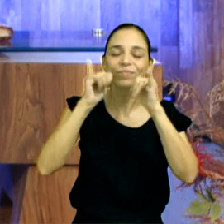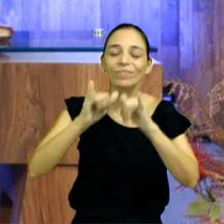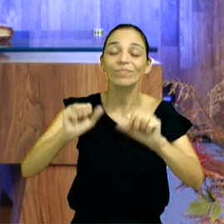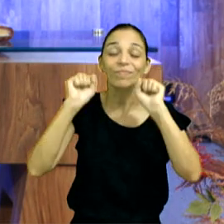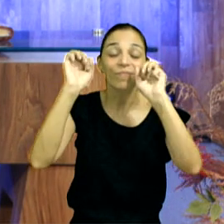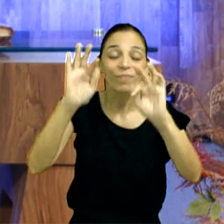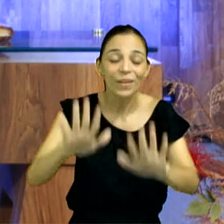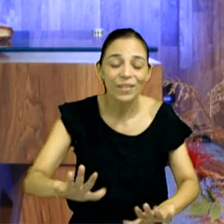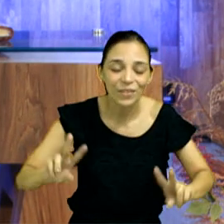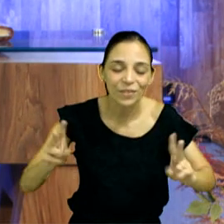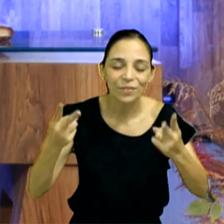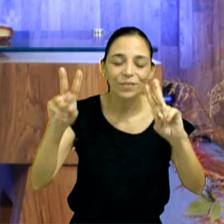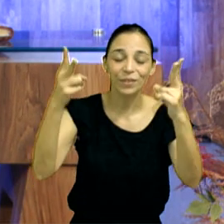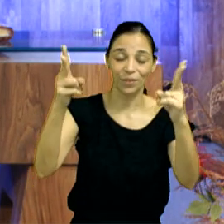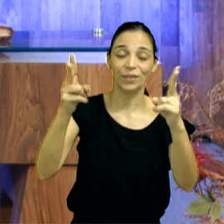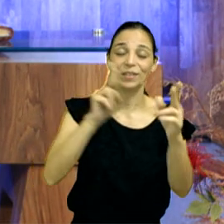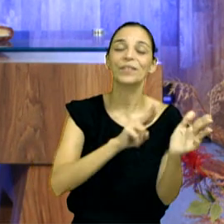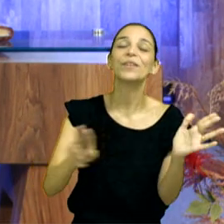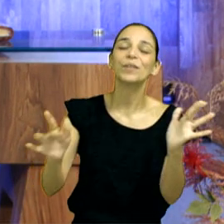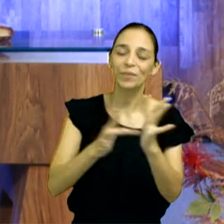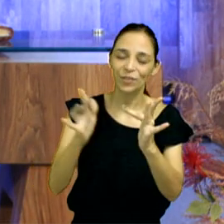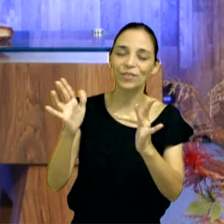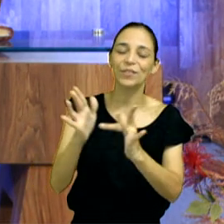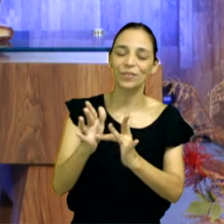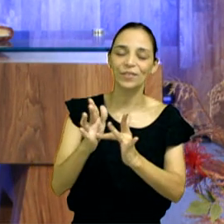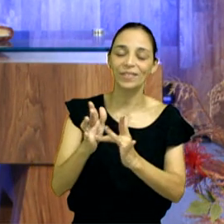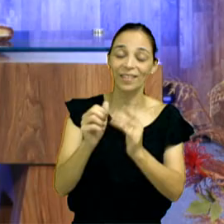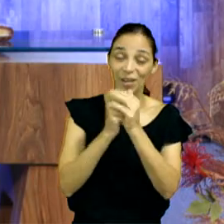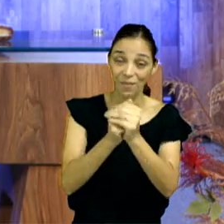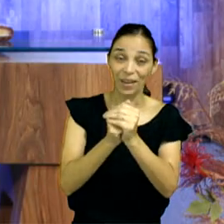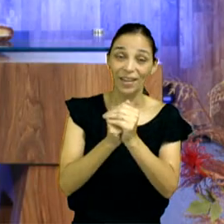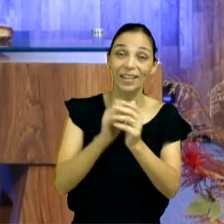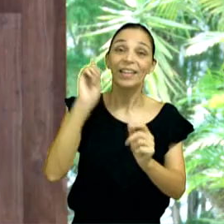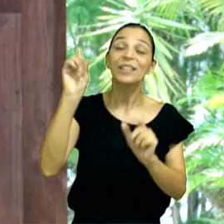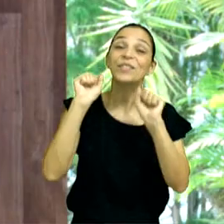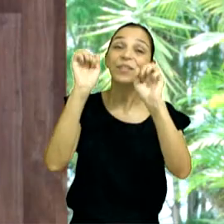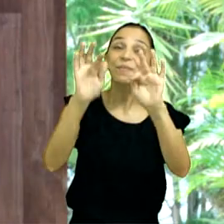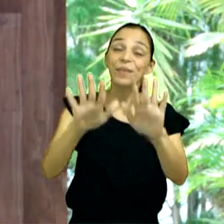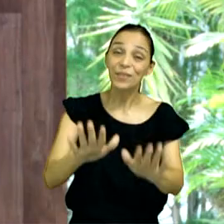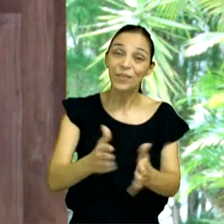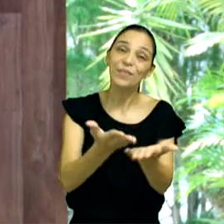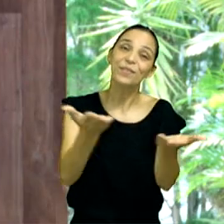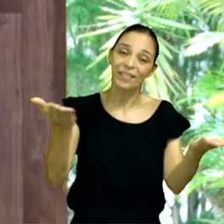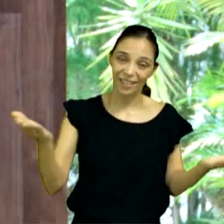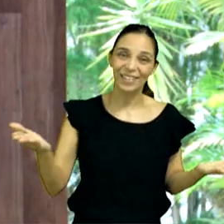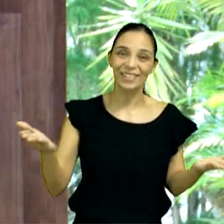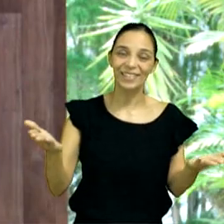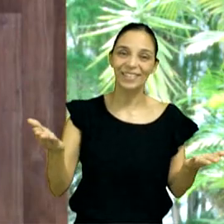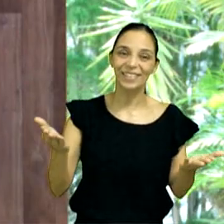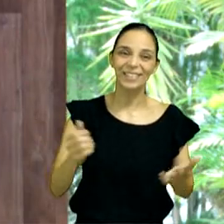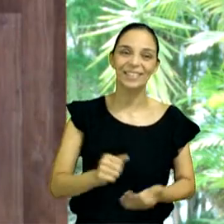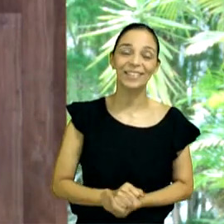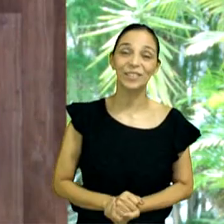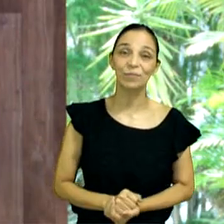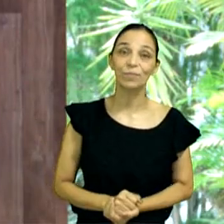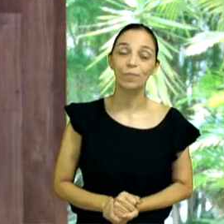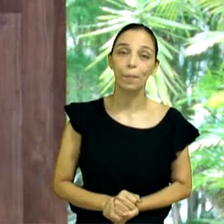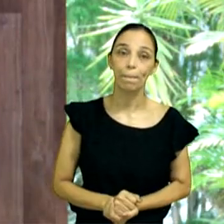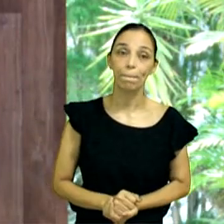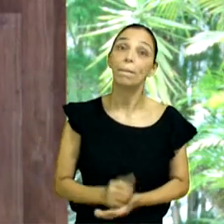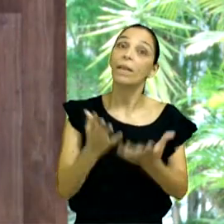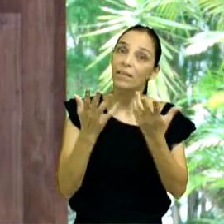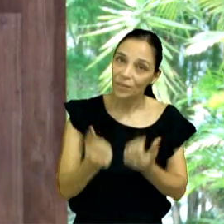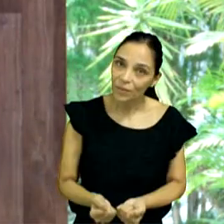e a vitória, no nome de Jesus, amém, Deus te abençoe, meu irmão, minha irmã, tome posse